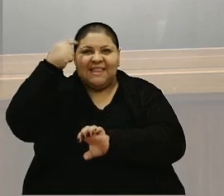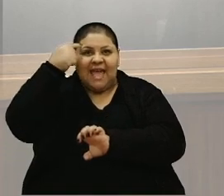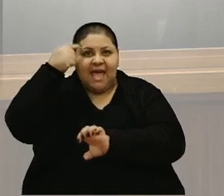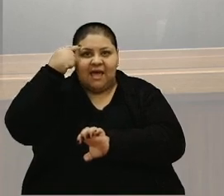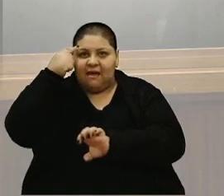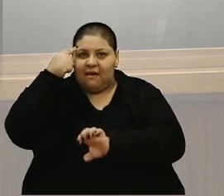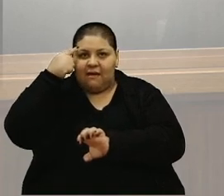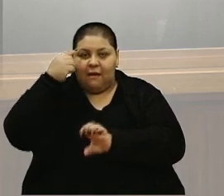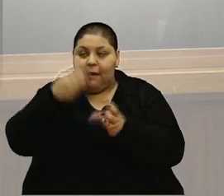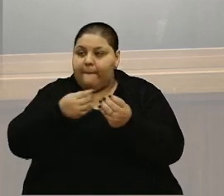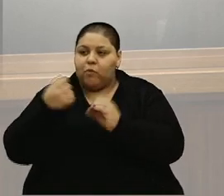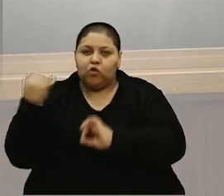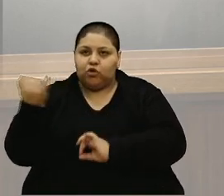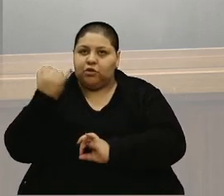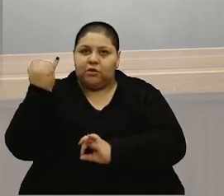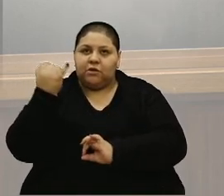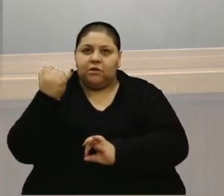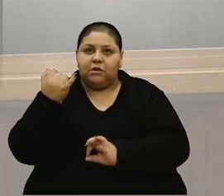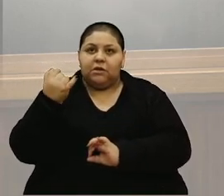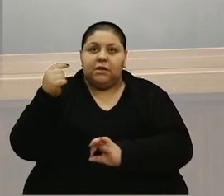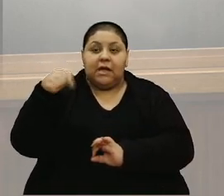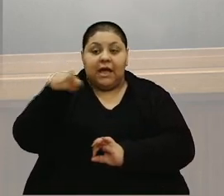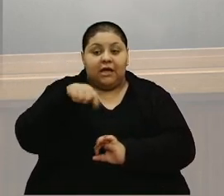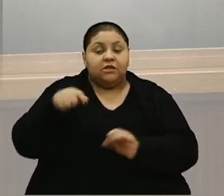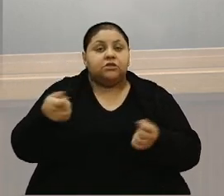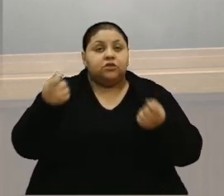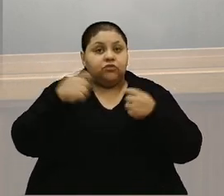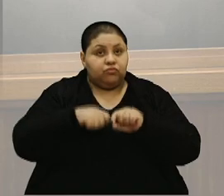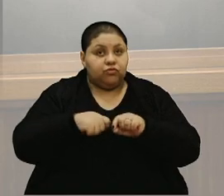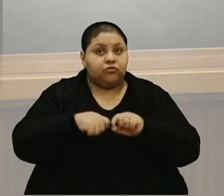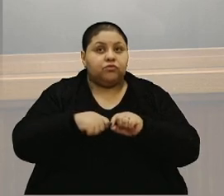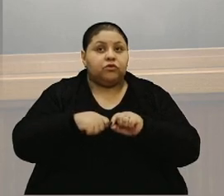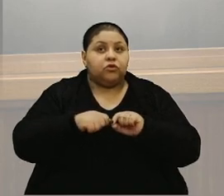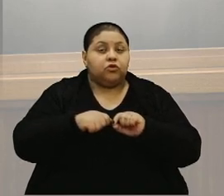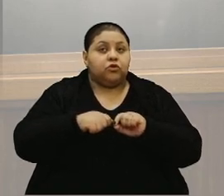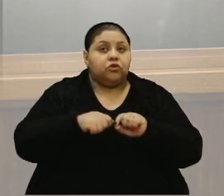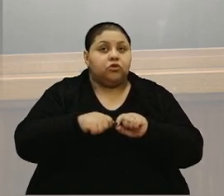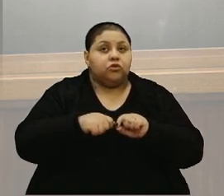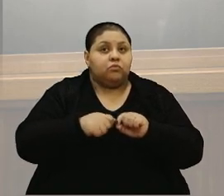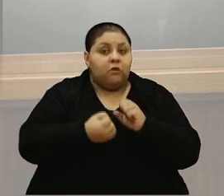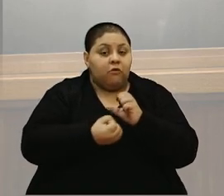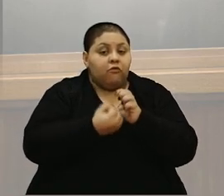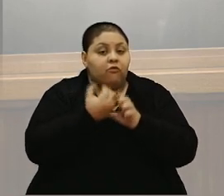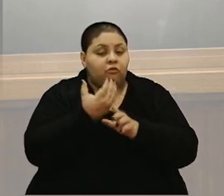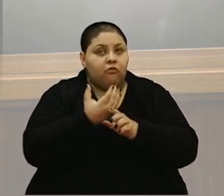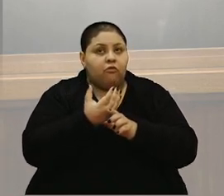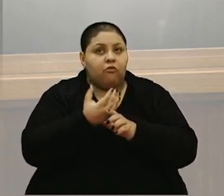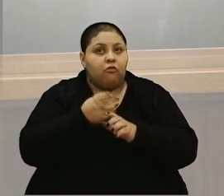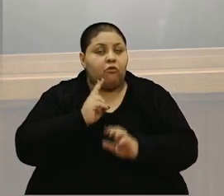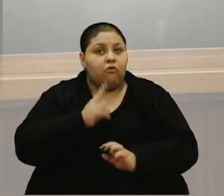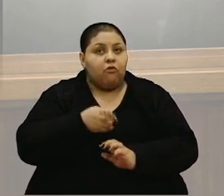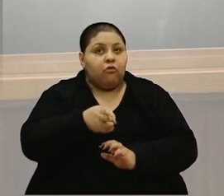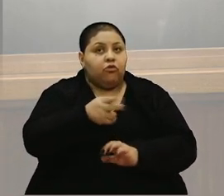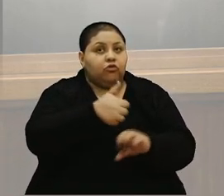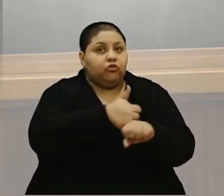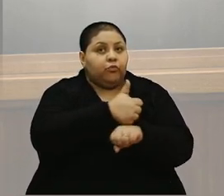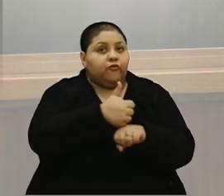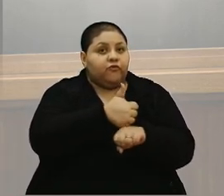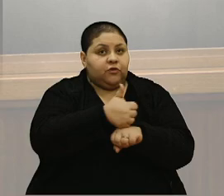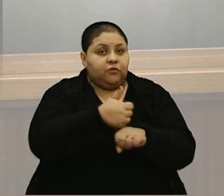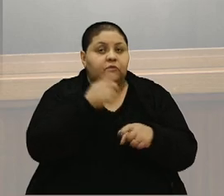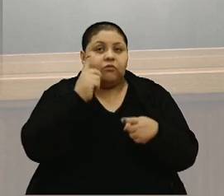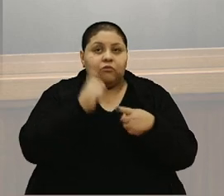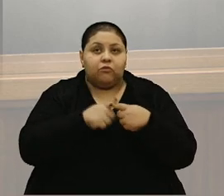Mas para isso a gente precisa de uma formação permanente dos nossos profissionais, porque